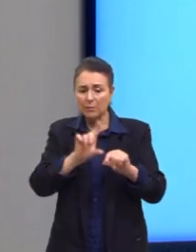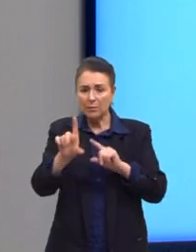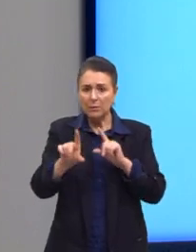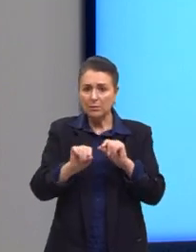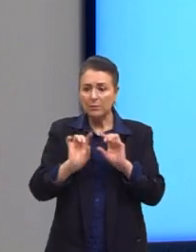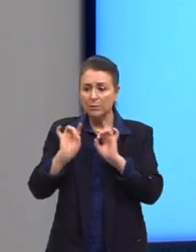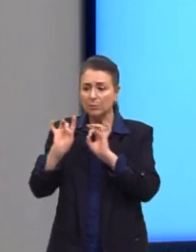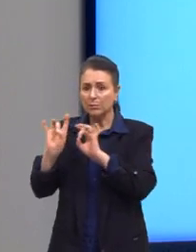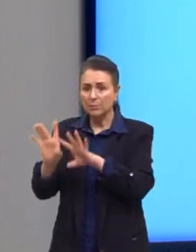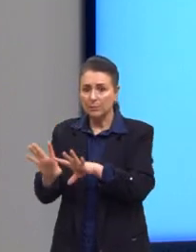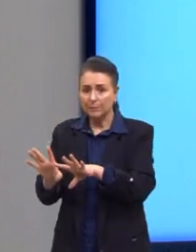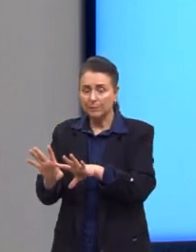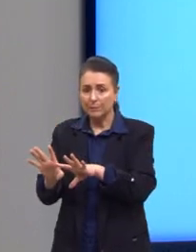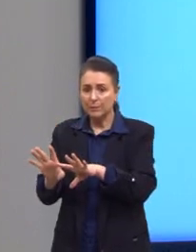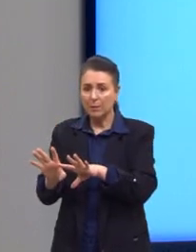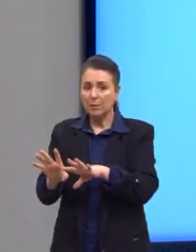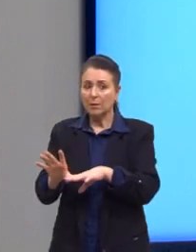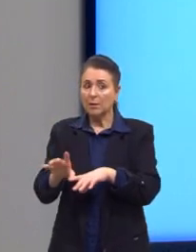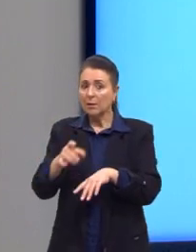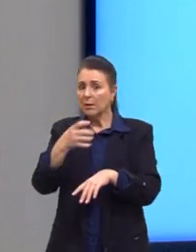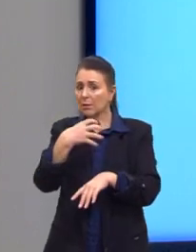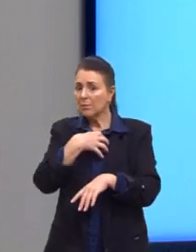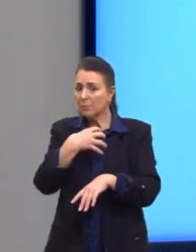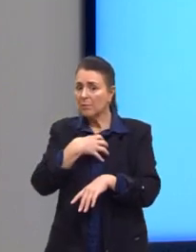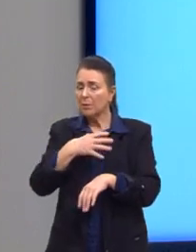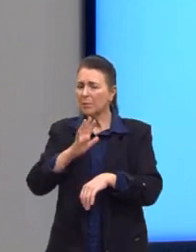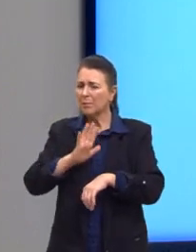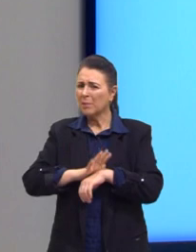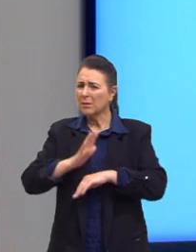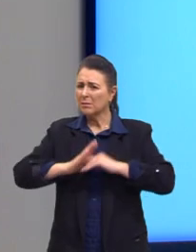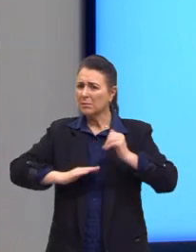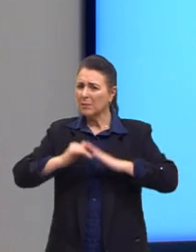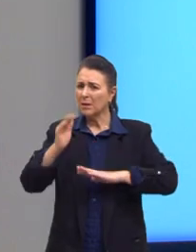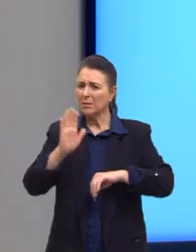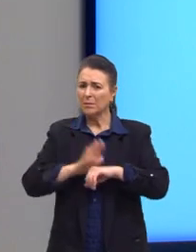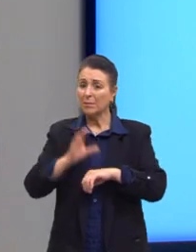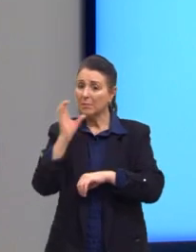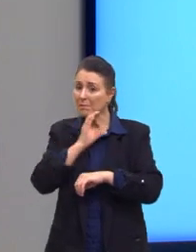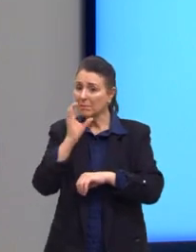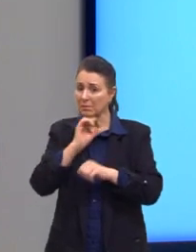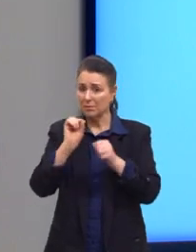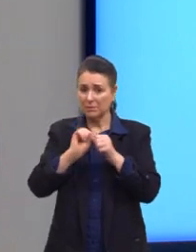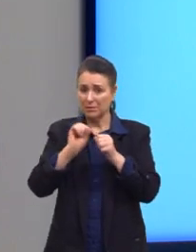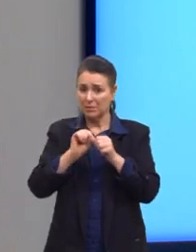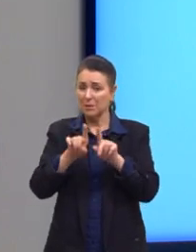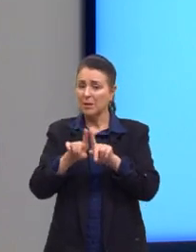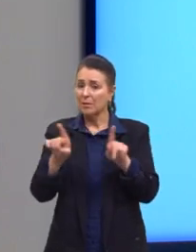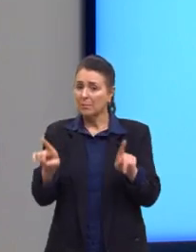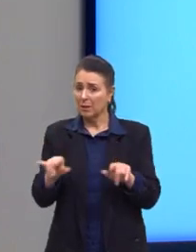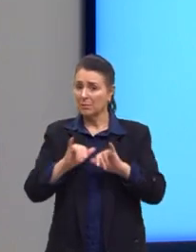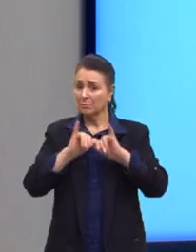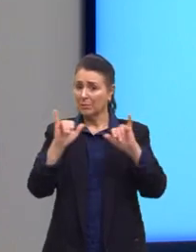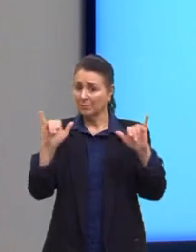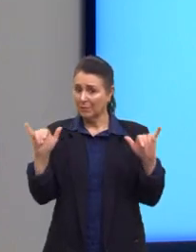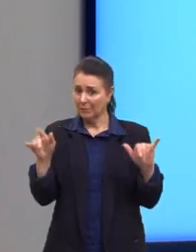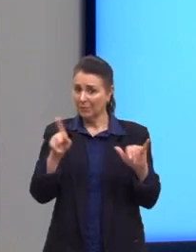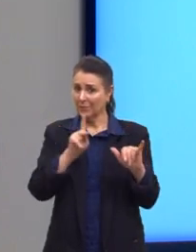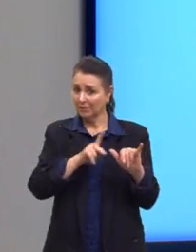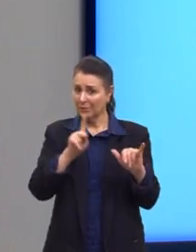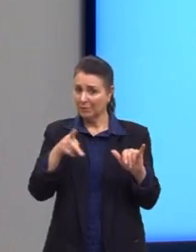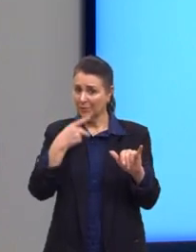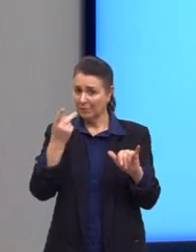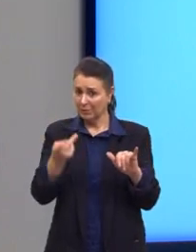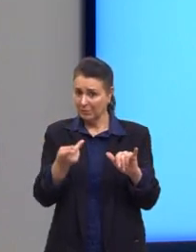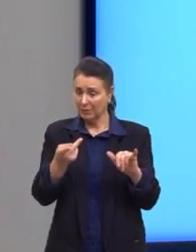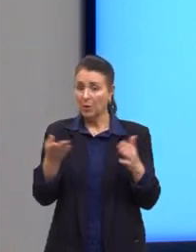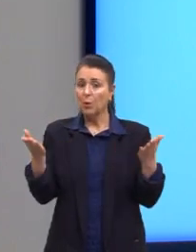sobraram. E talvez seja uma forma mais prática, mais rápida de fazer. Mas, como disse para vocês, eu vou levar vocês hoje